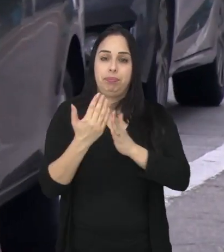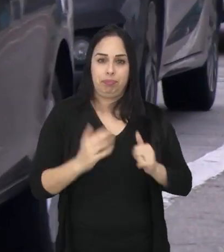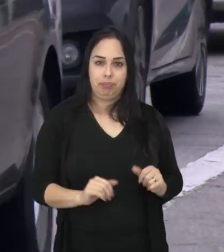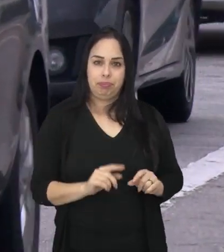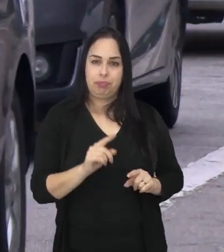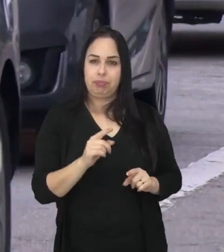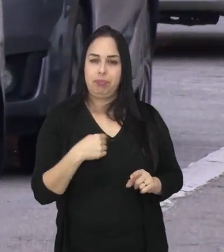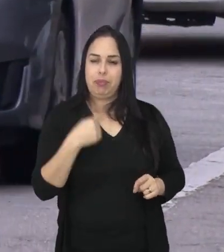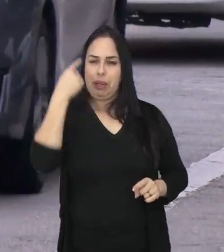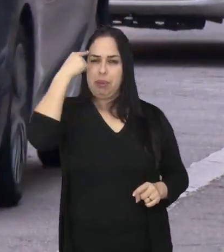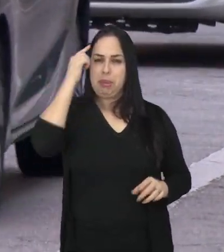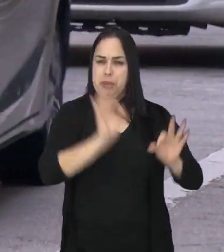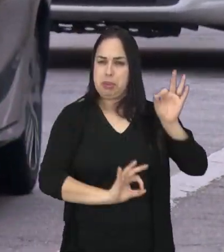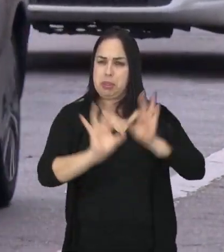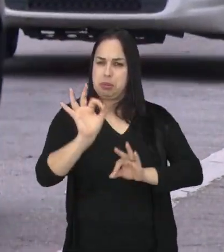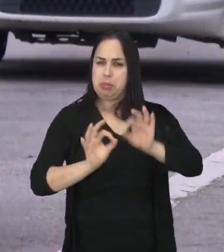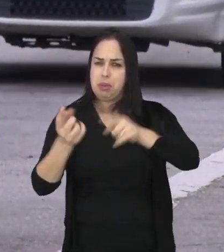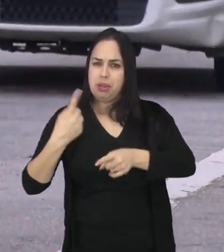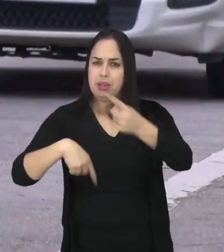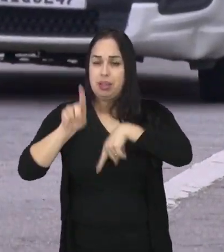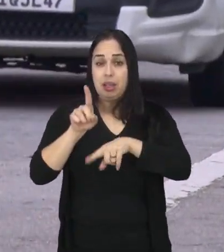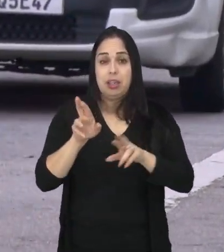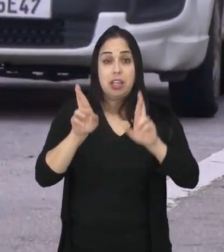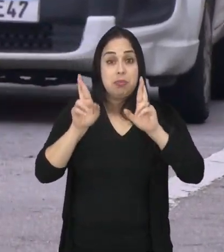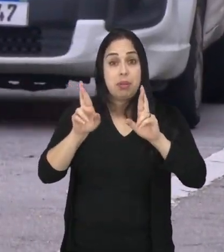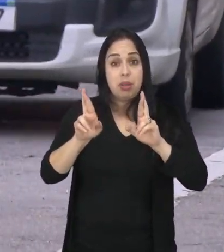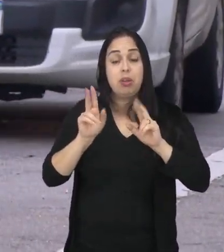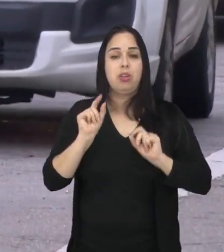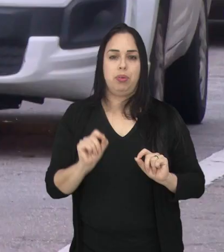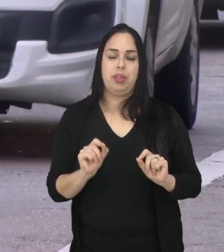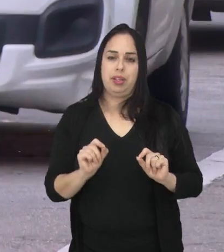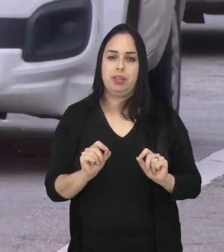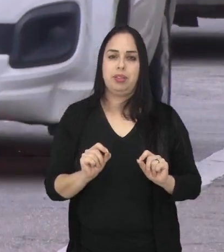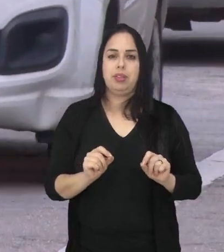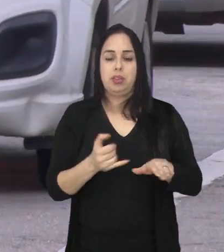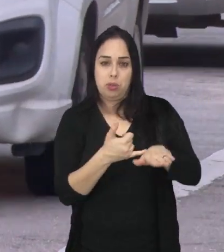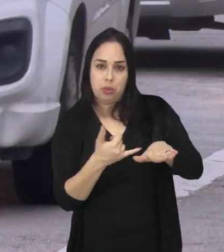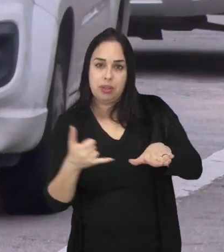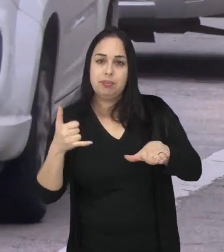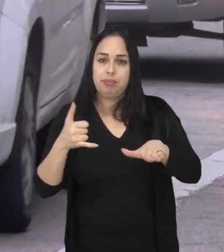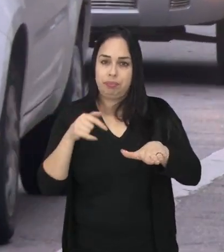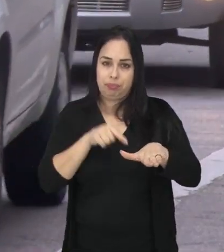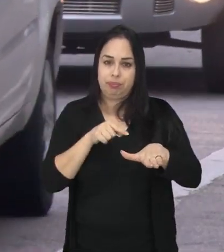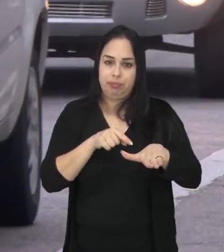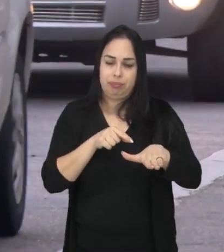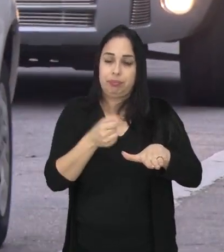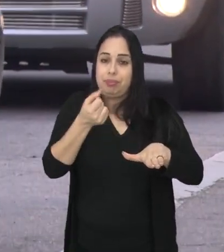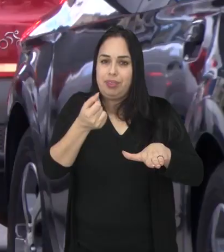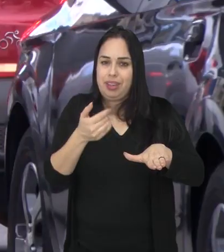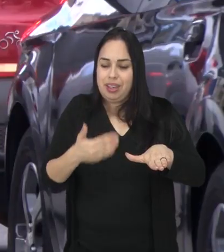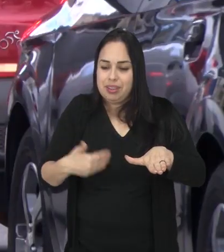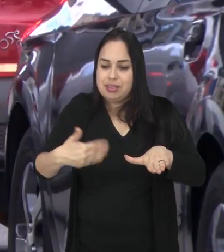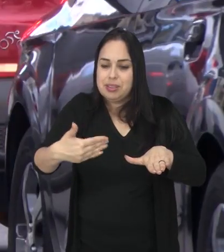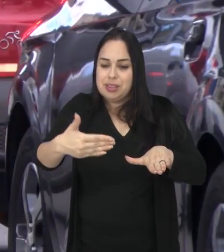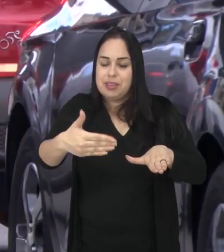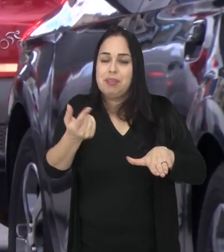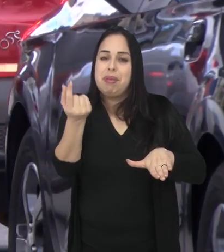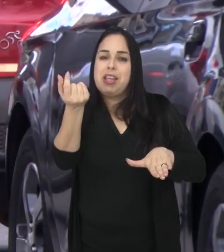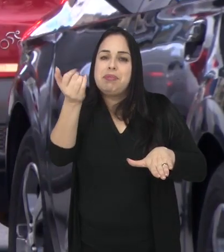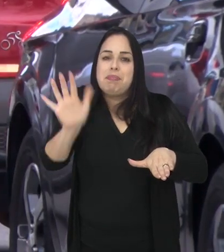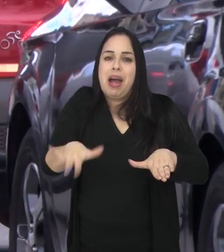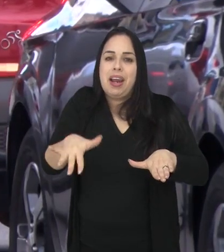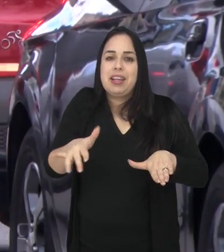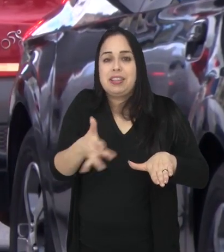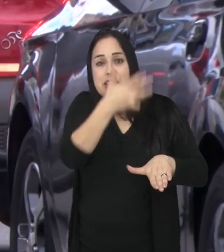Com tantos planos para o desenvolvimento do setor, a expectativa dos parlamentares é que os carros elétricos fiquem cada vez mais